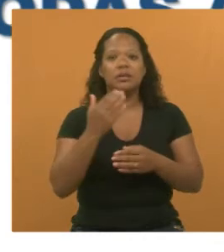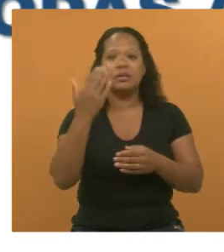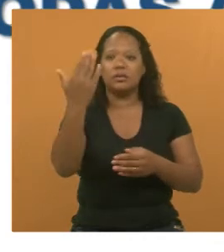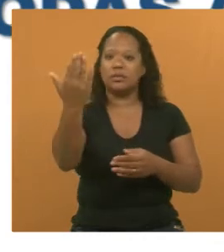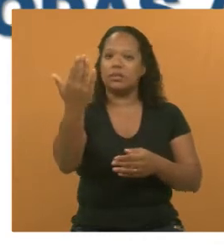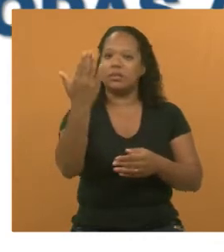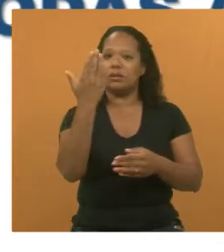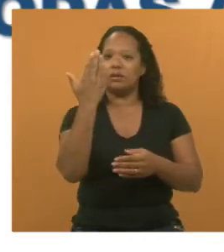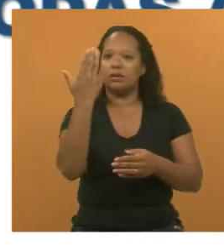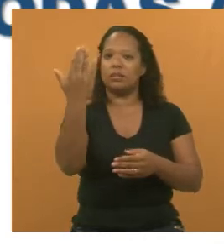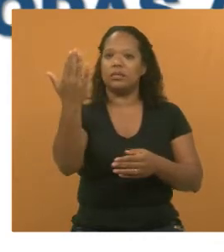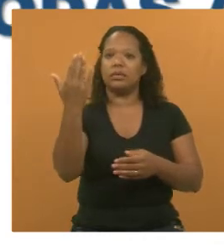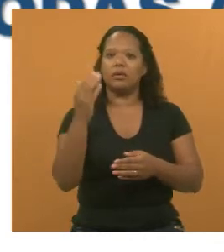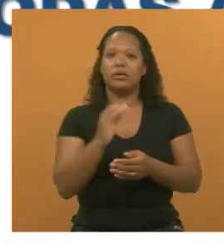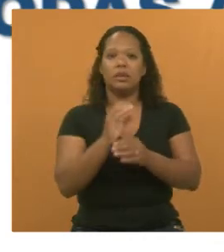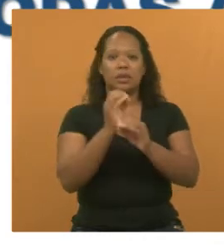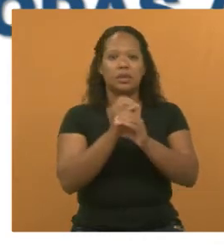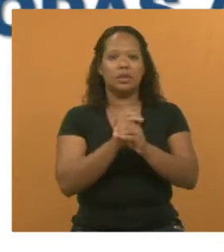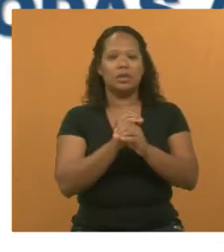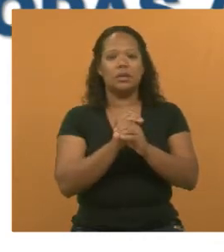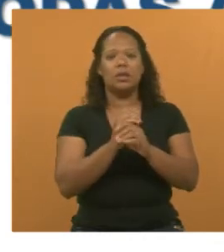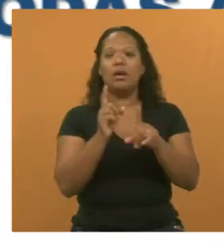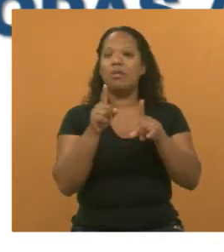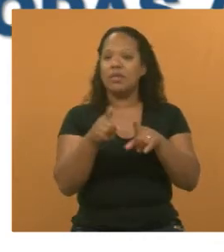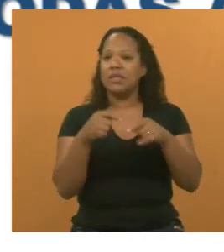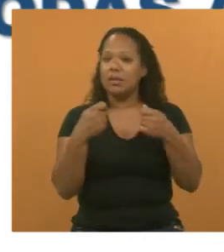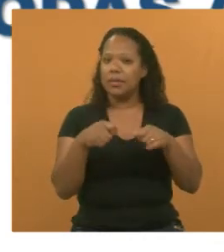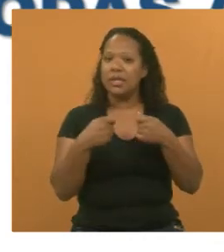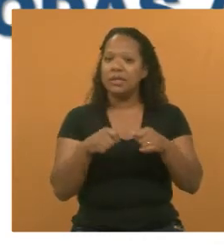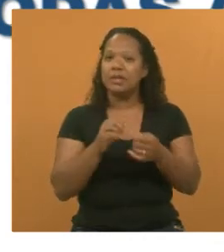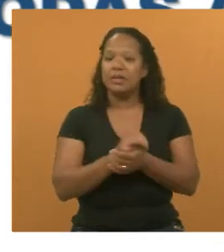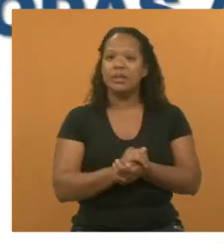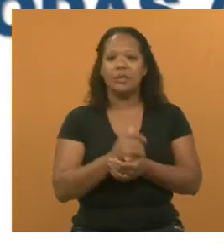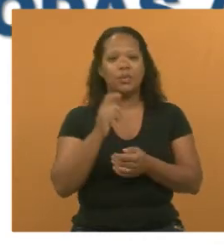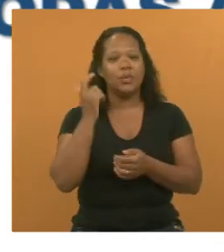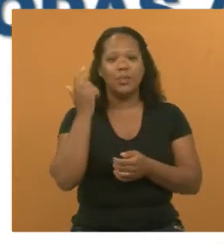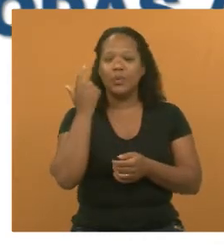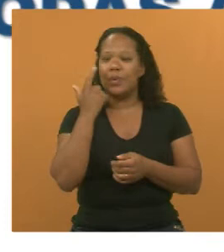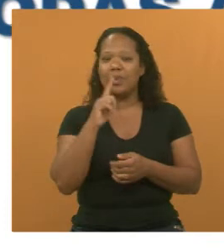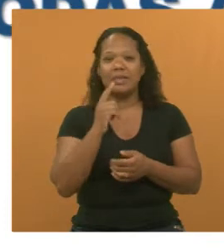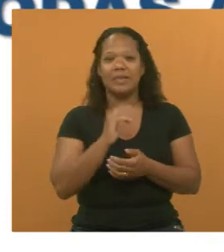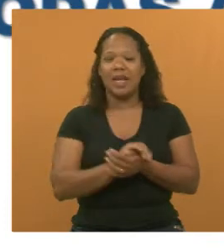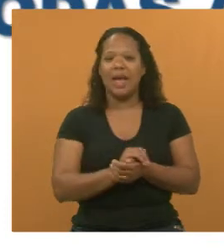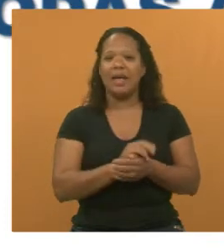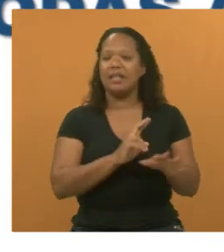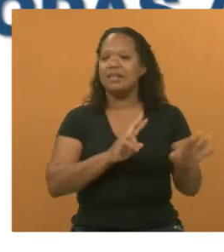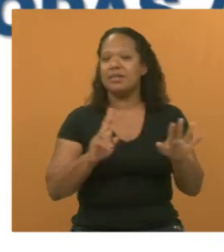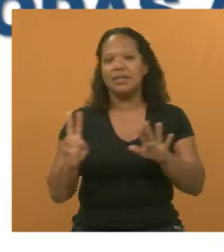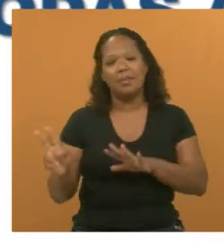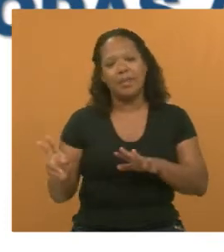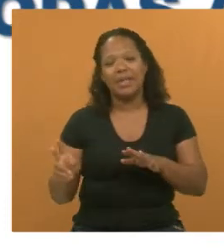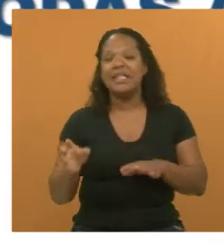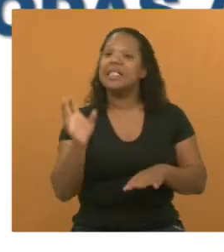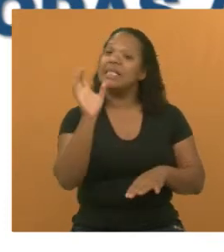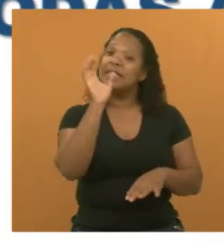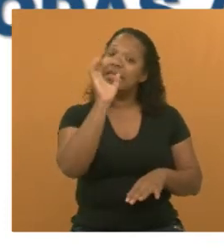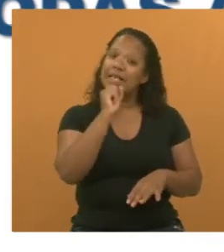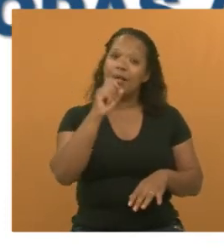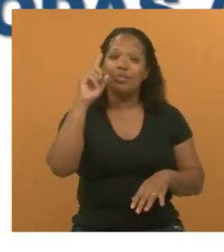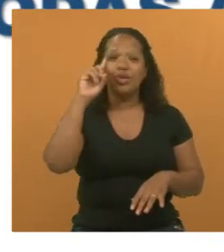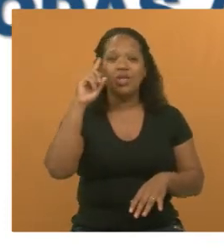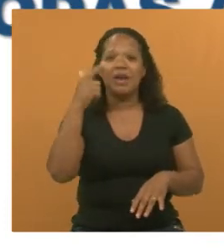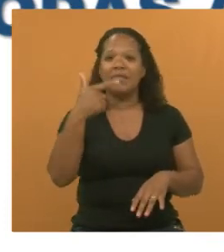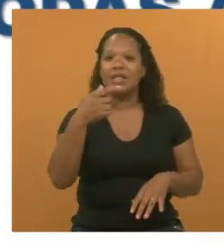alcoolida, você que precisa ser atendido, que não consegue isso durante a semana. Sábado, dia